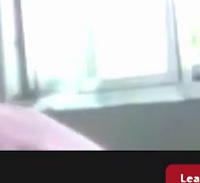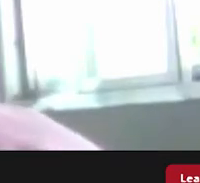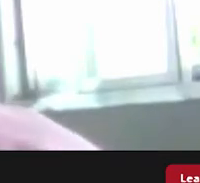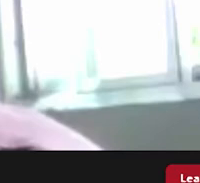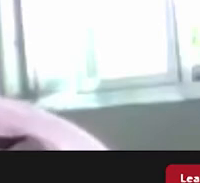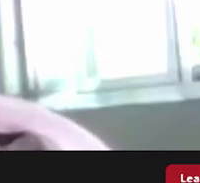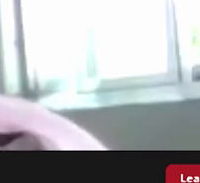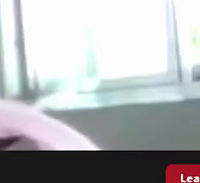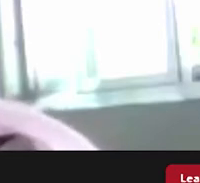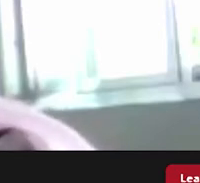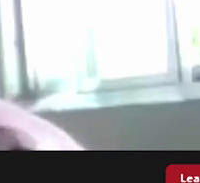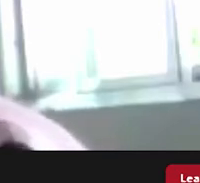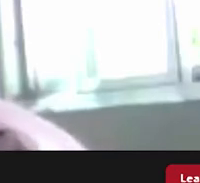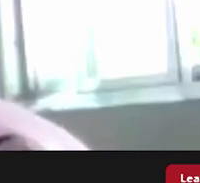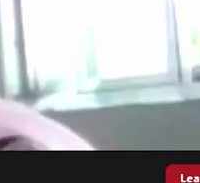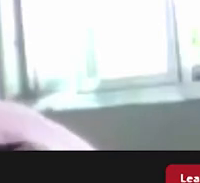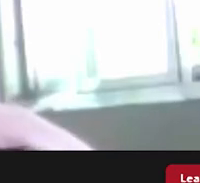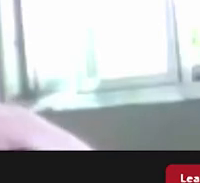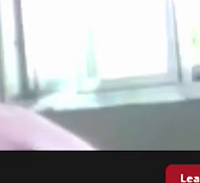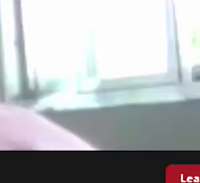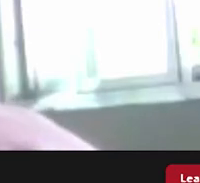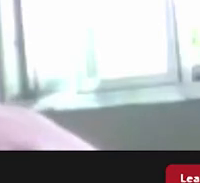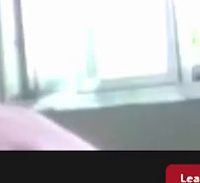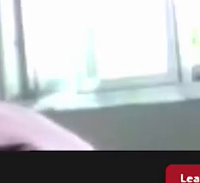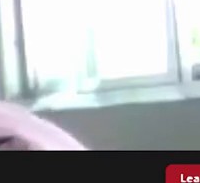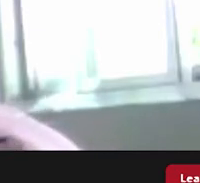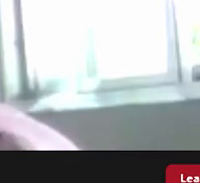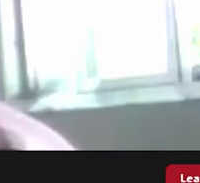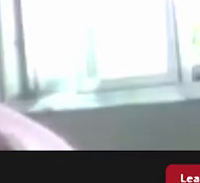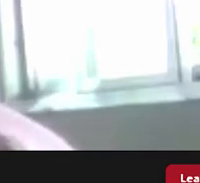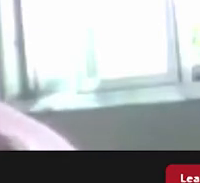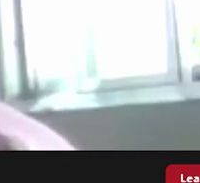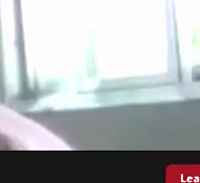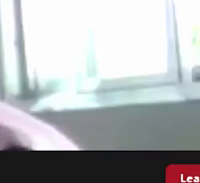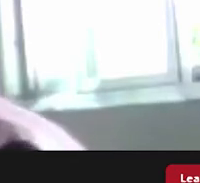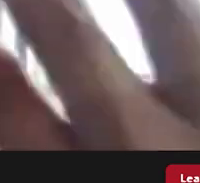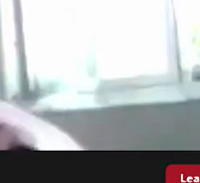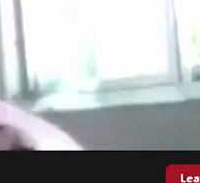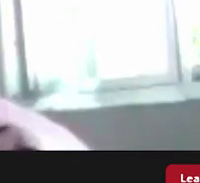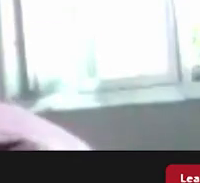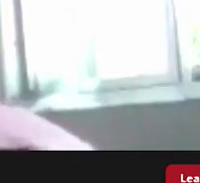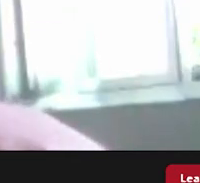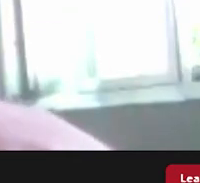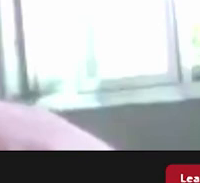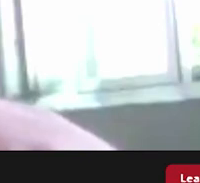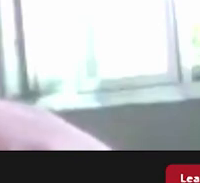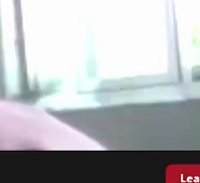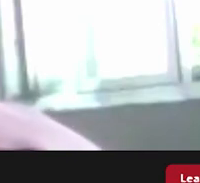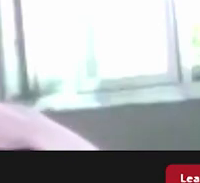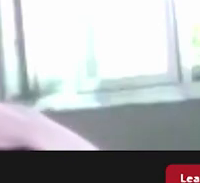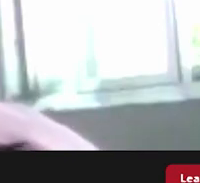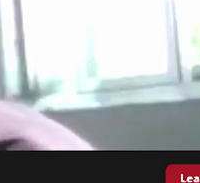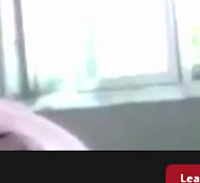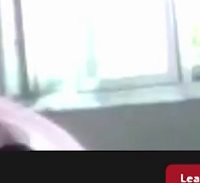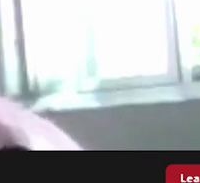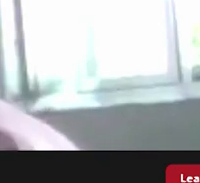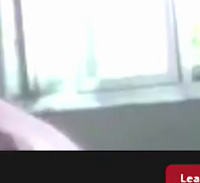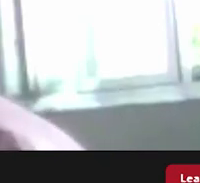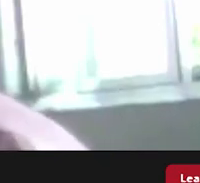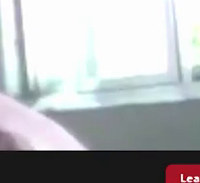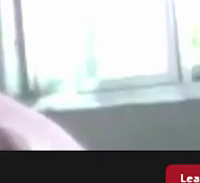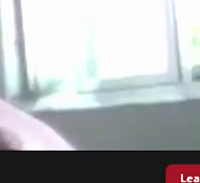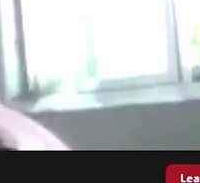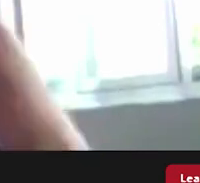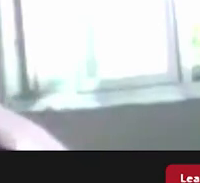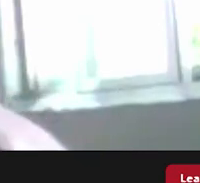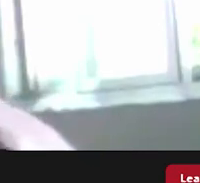da cidade ela foi muito bem recebida pelos moradores então acredito que o Museu da Arquitetura do Catete vindo